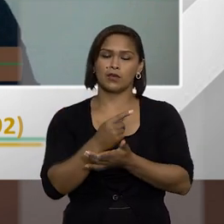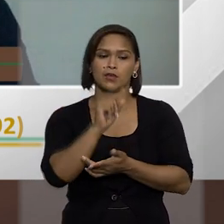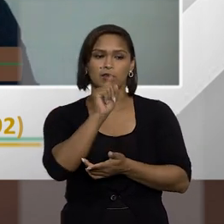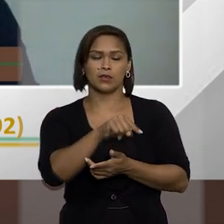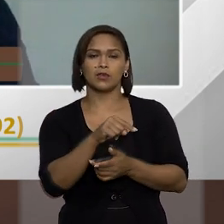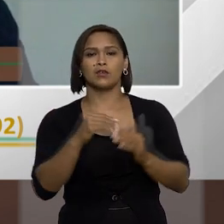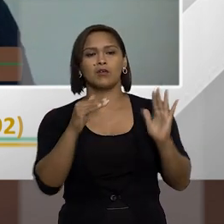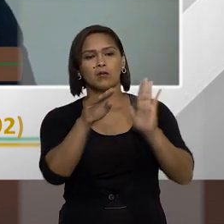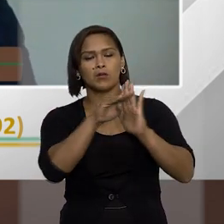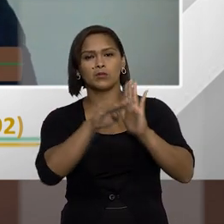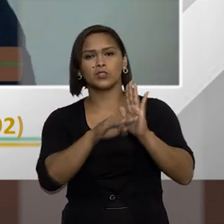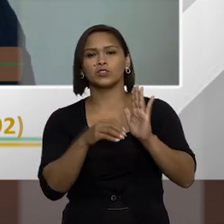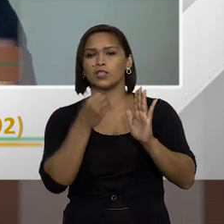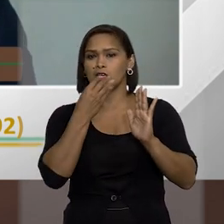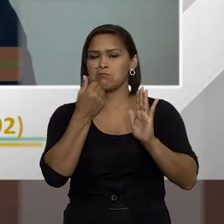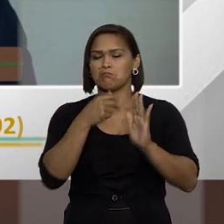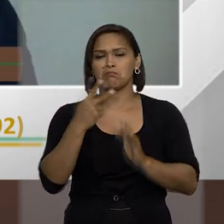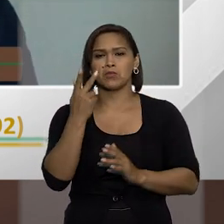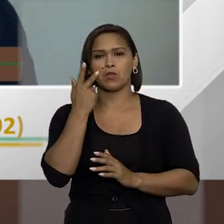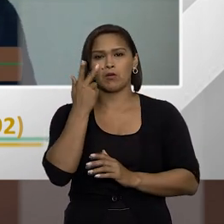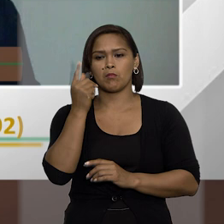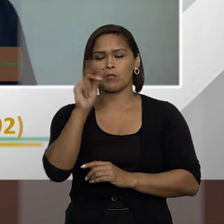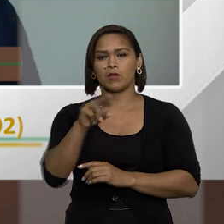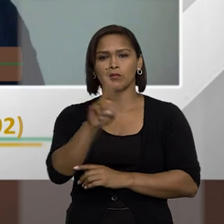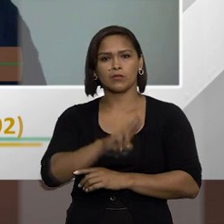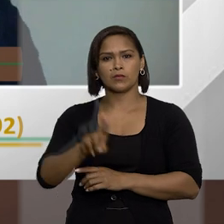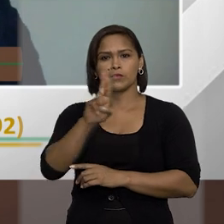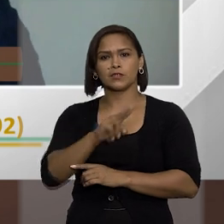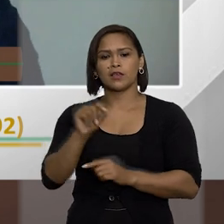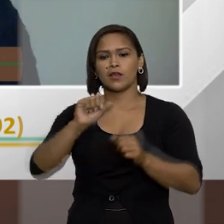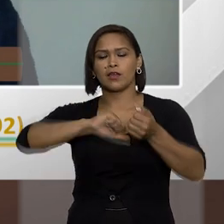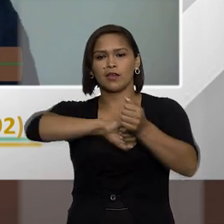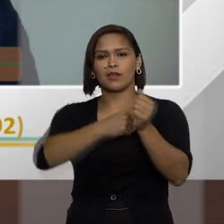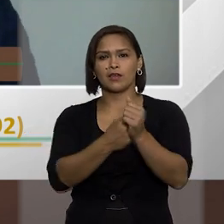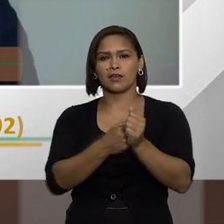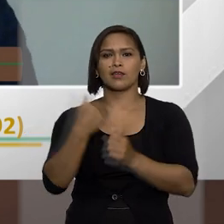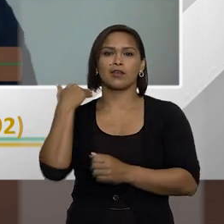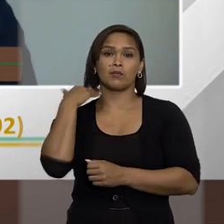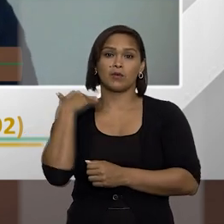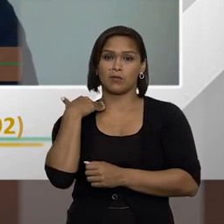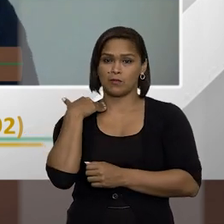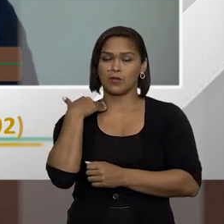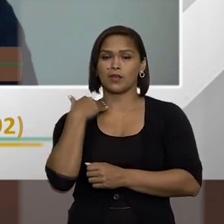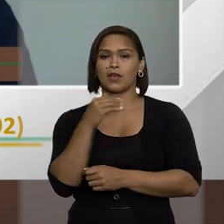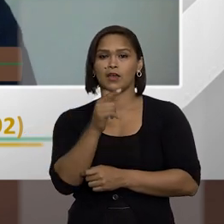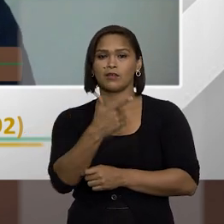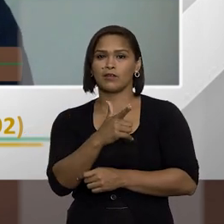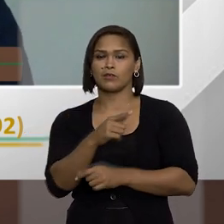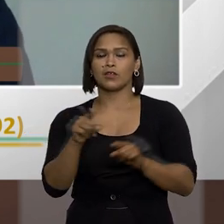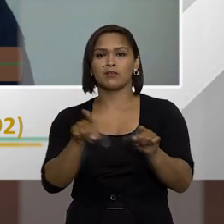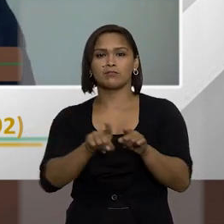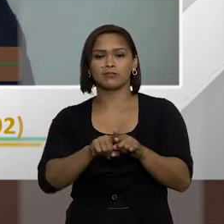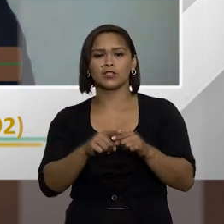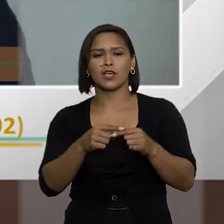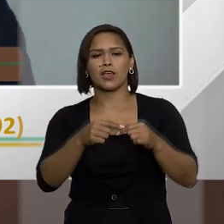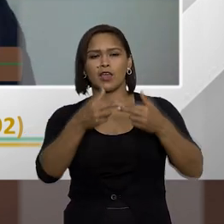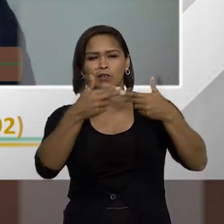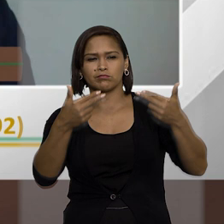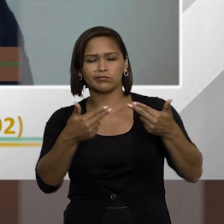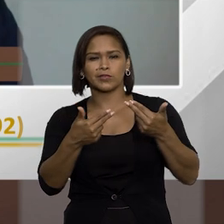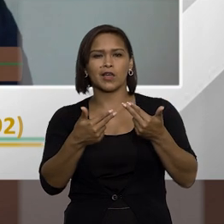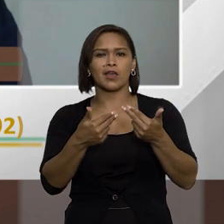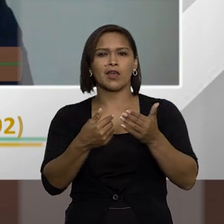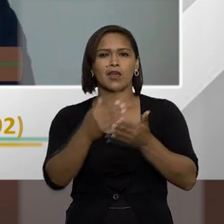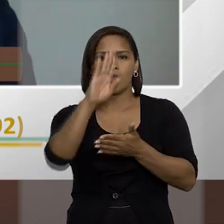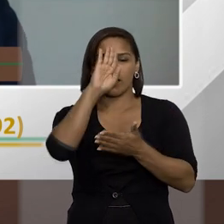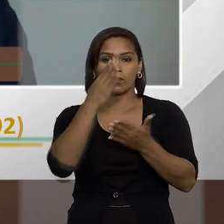e uma medida que é bastante comum que é realizada é a quebra do sigilo bancário então muitas vezes suspeita